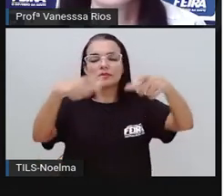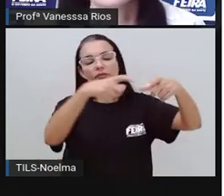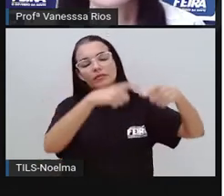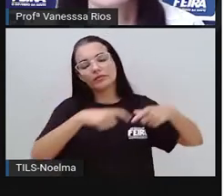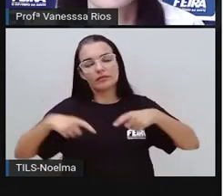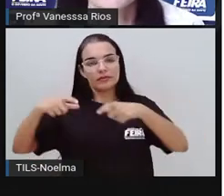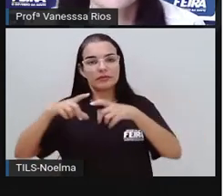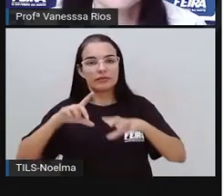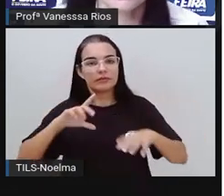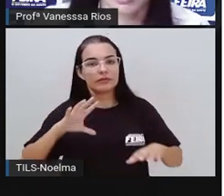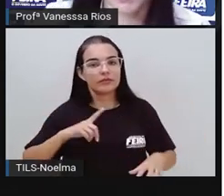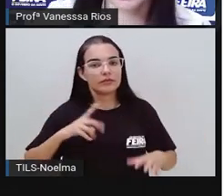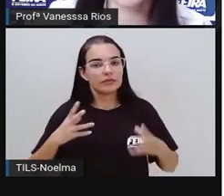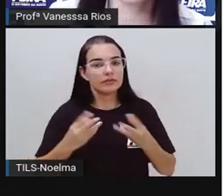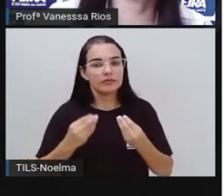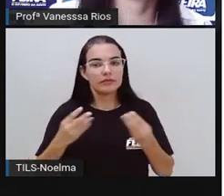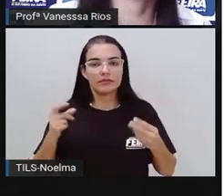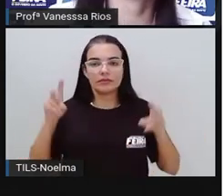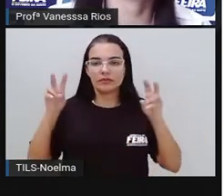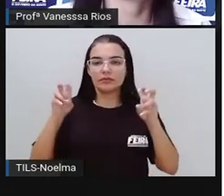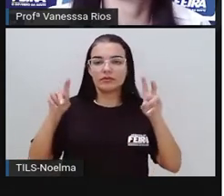abordando diversos temas.